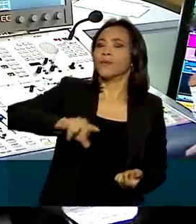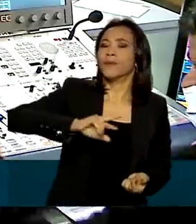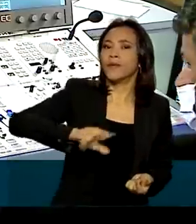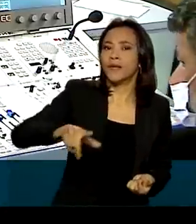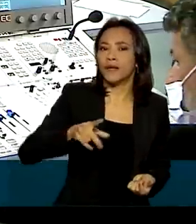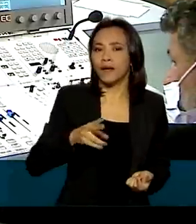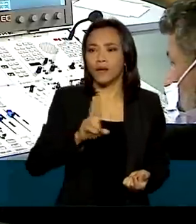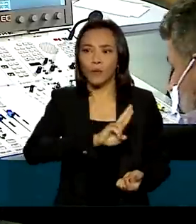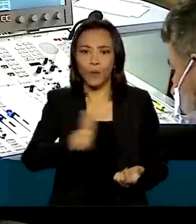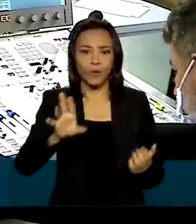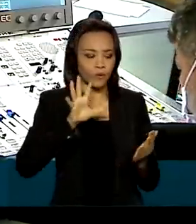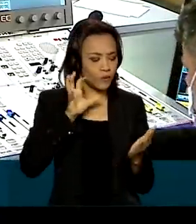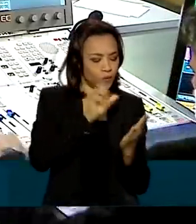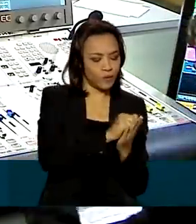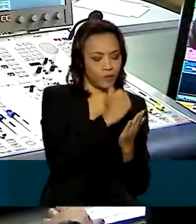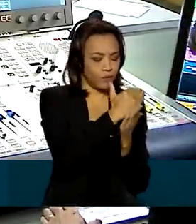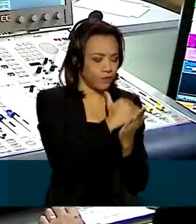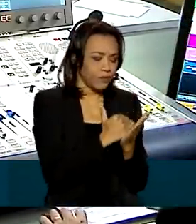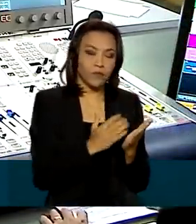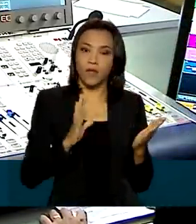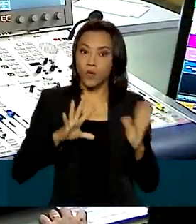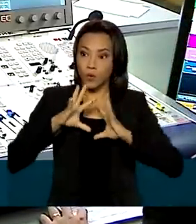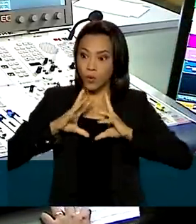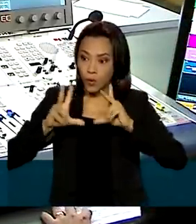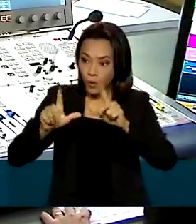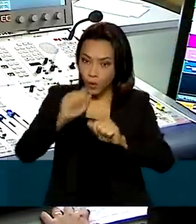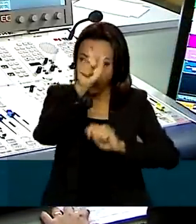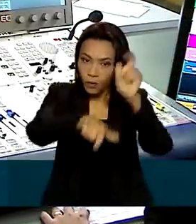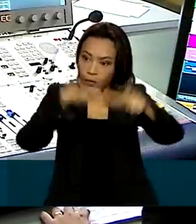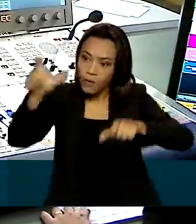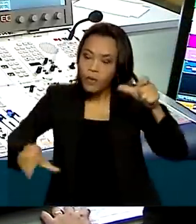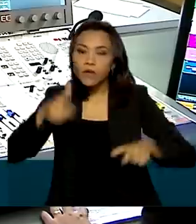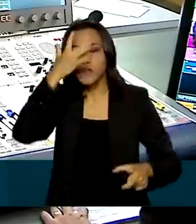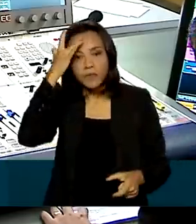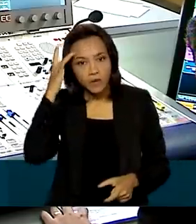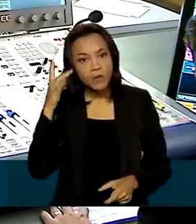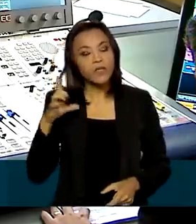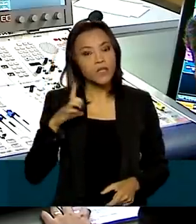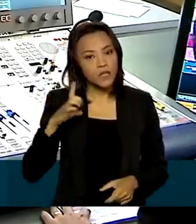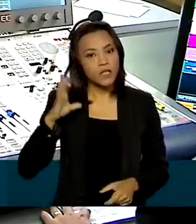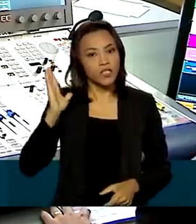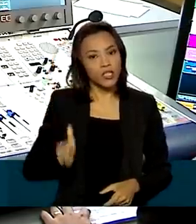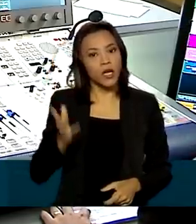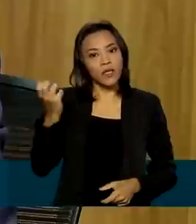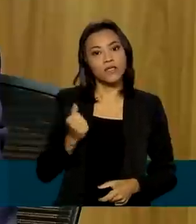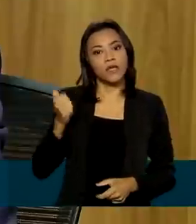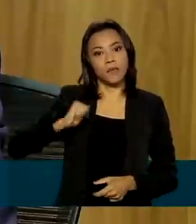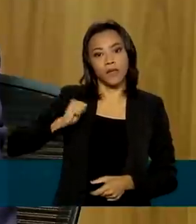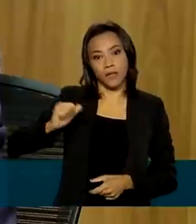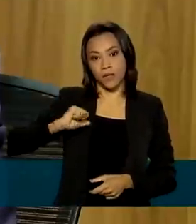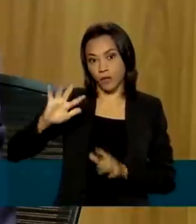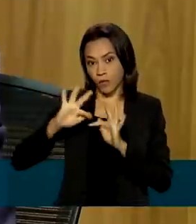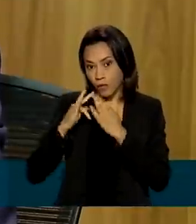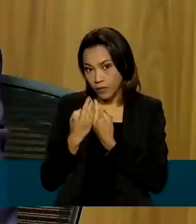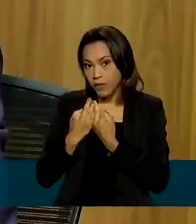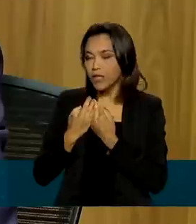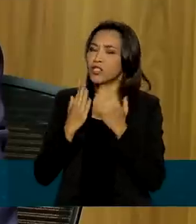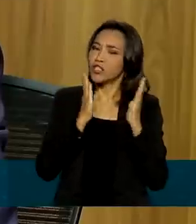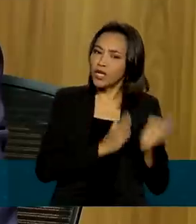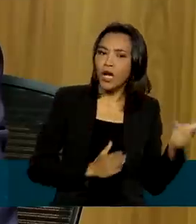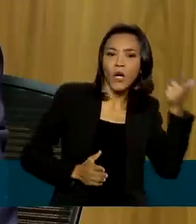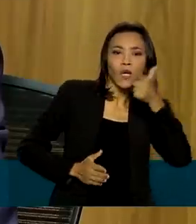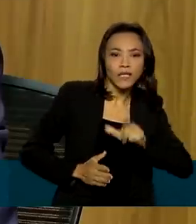novo cadastro. Todos os beneficiários do Bolsa Família já estão sendo contemplados com o Auxílio Brasil. Além disso,